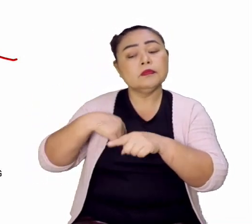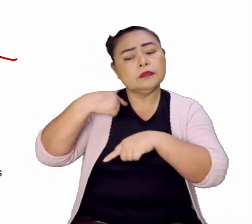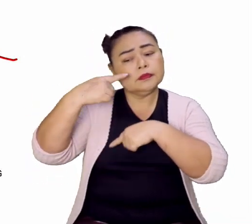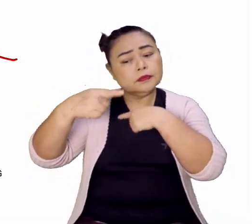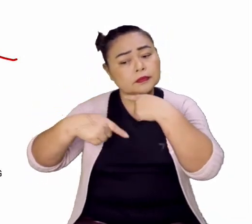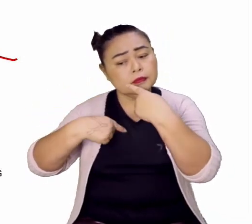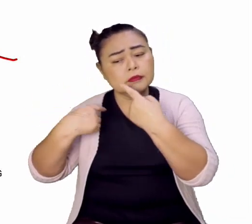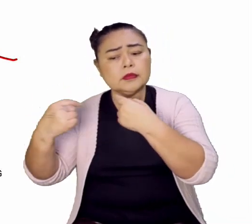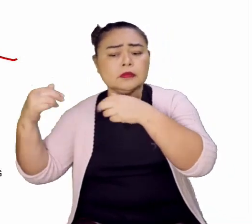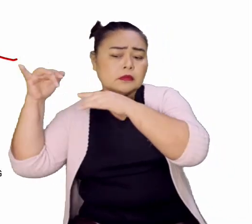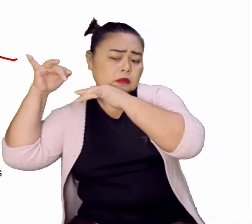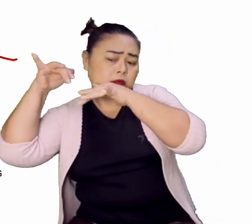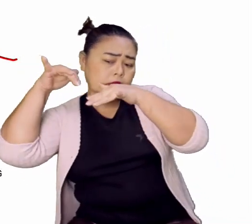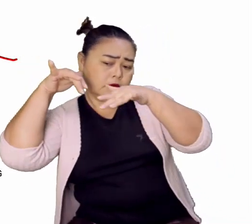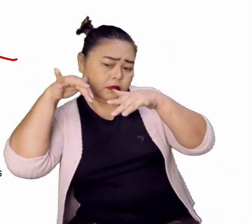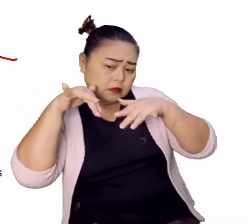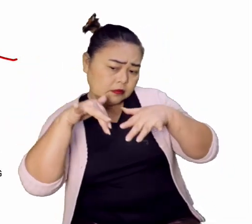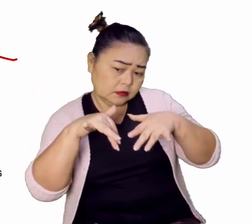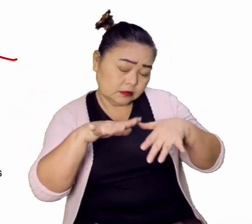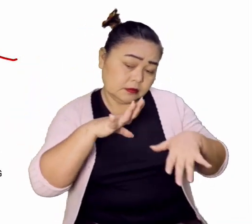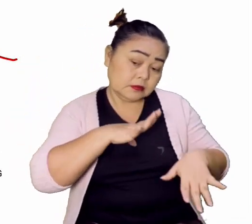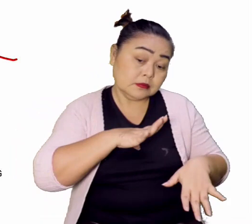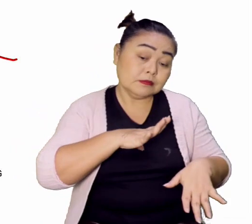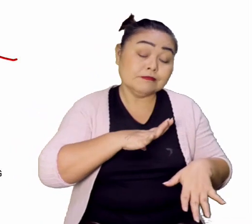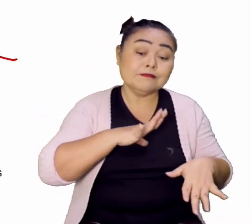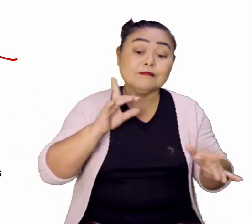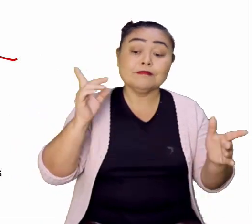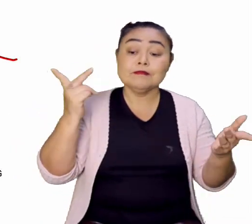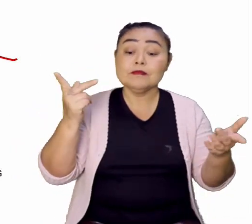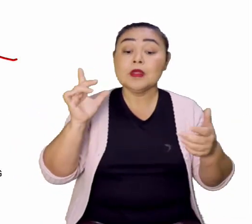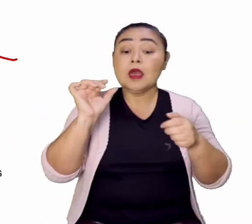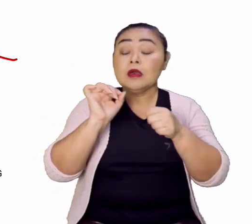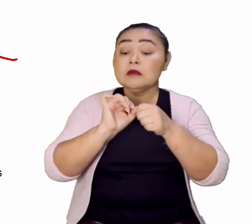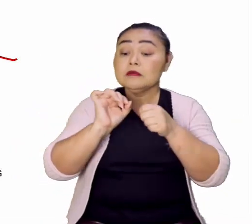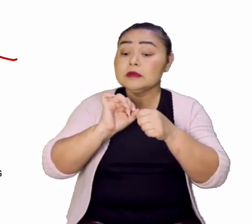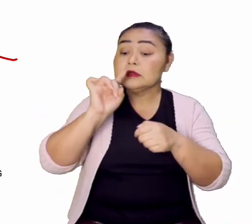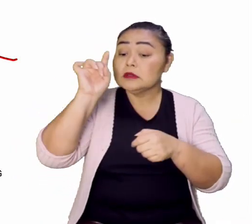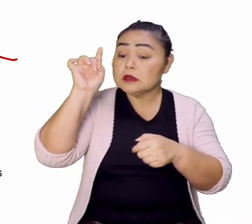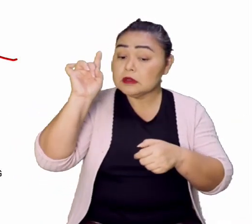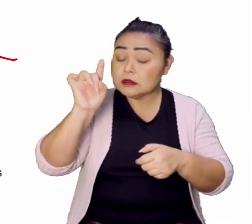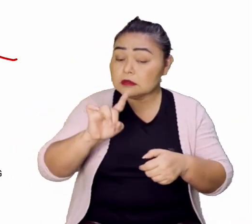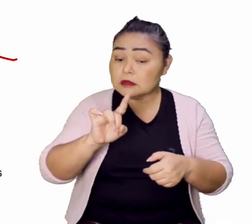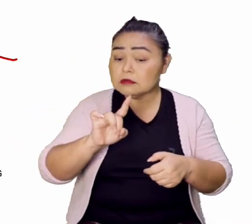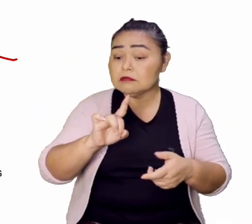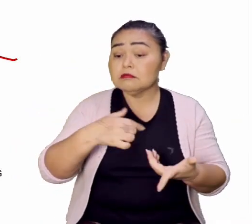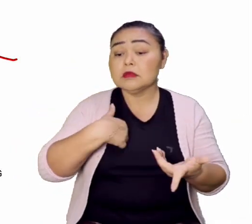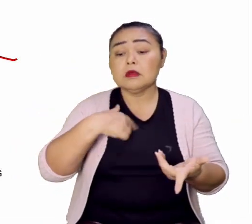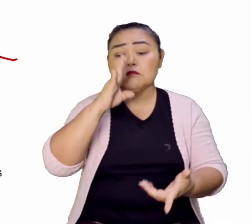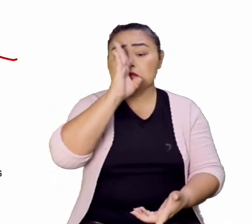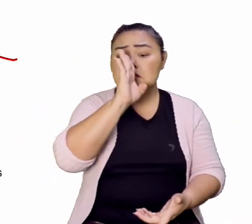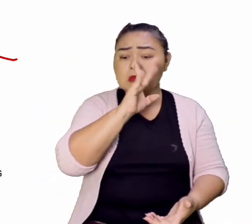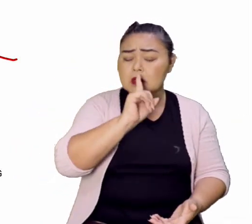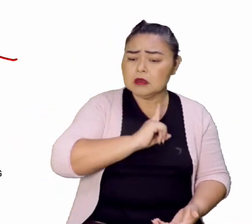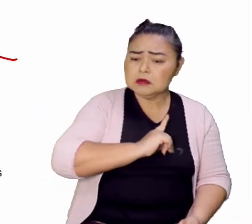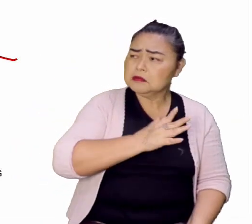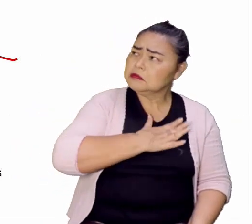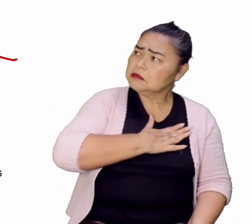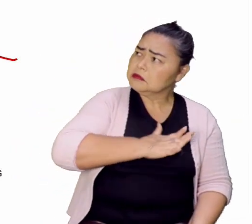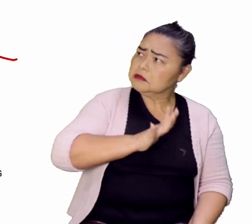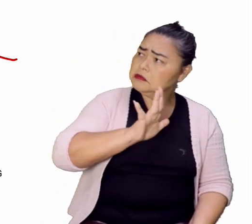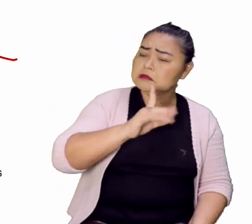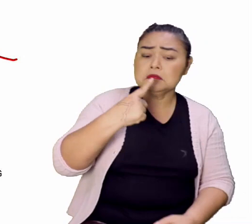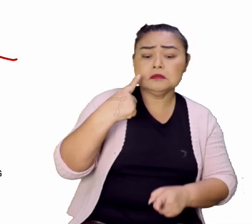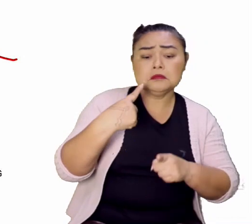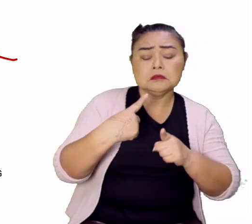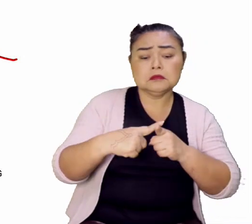portugueses para o Brasil, vai haver uma insatisfação por parte dos brasileiros que aqui já estavam, principalmente